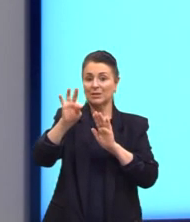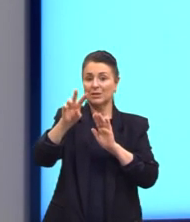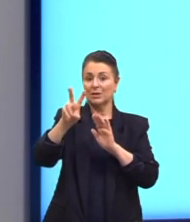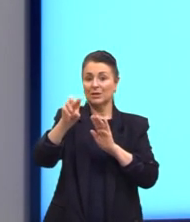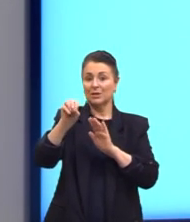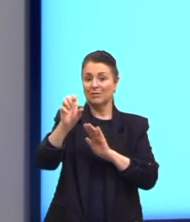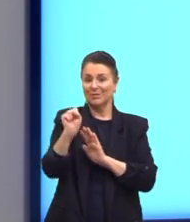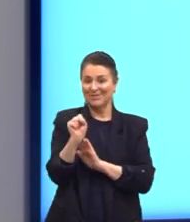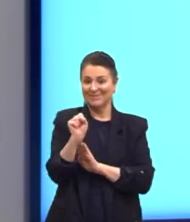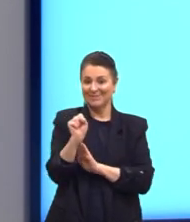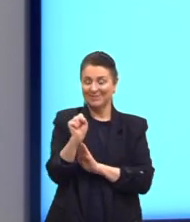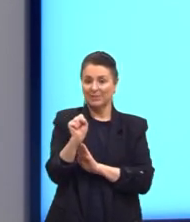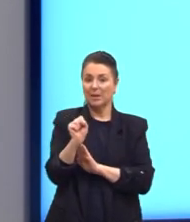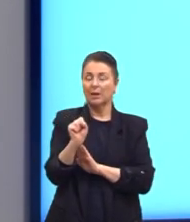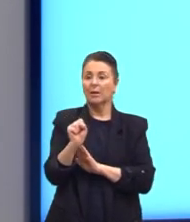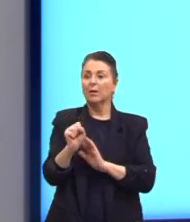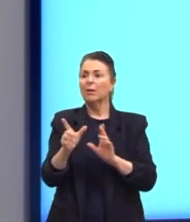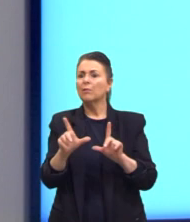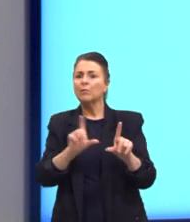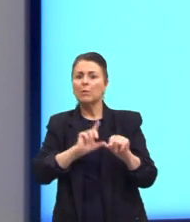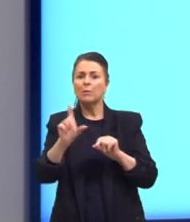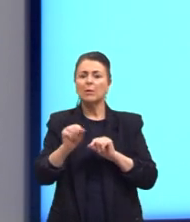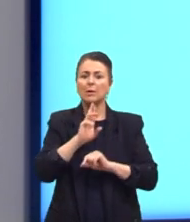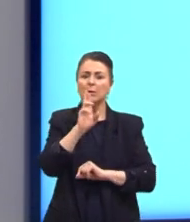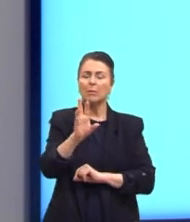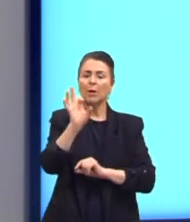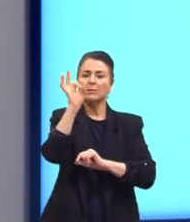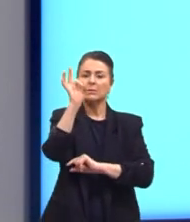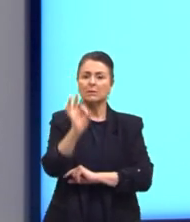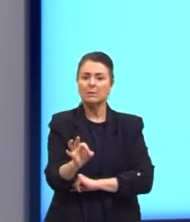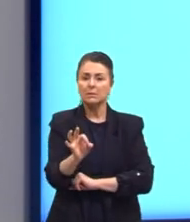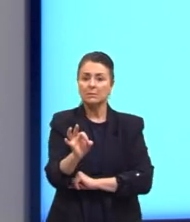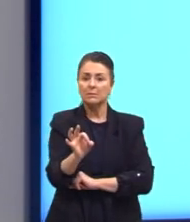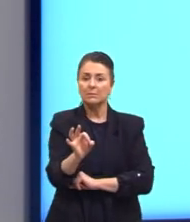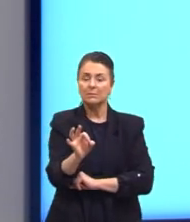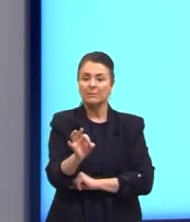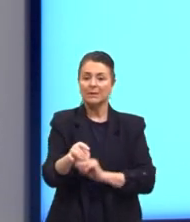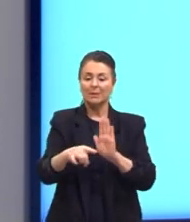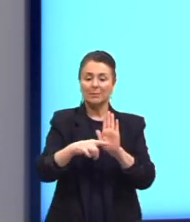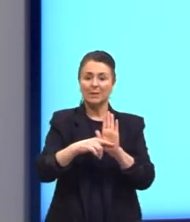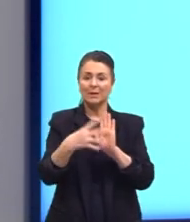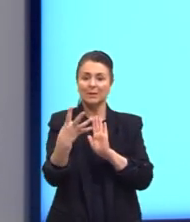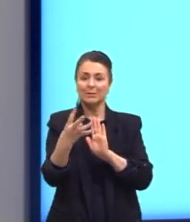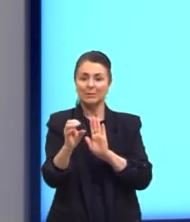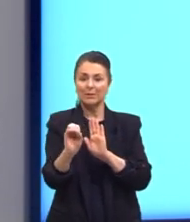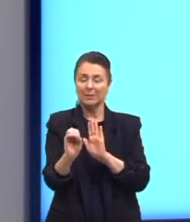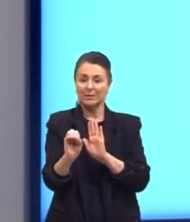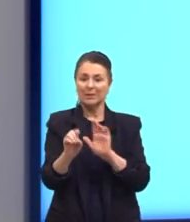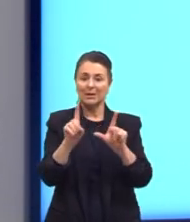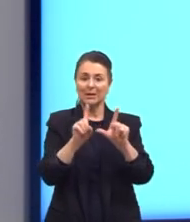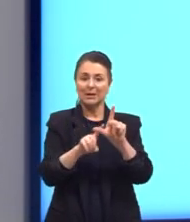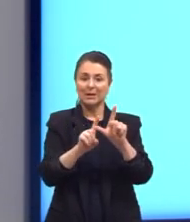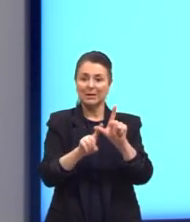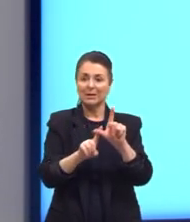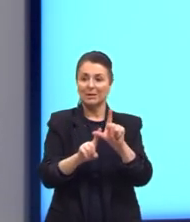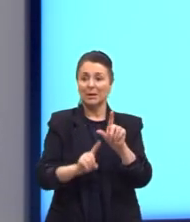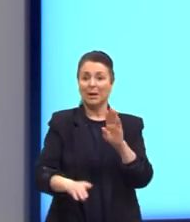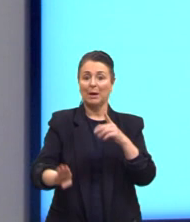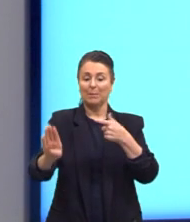Então, lá nas nossas alternativas, nós marcamos a alternativa correta, menos 40, letra B.